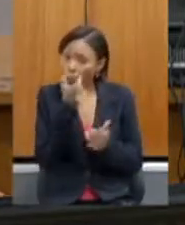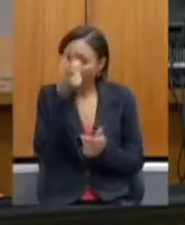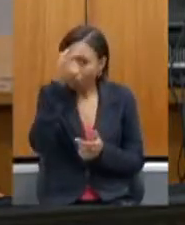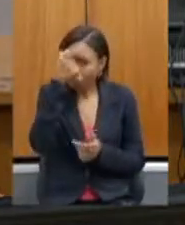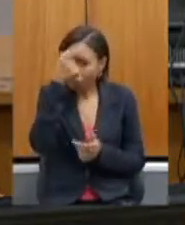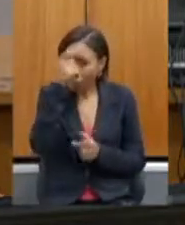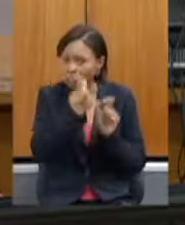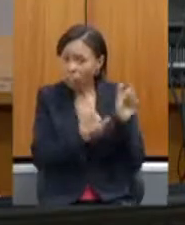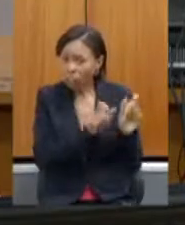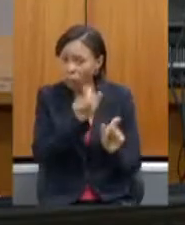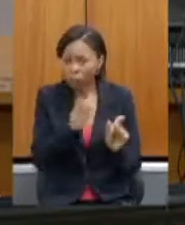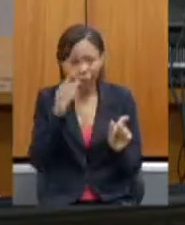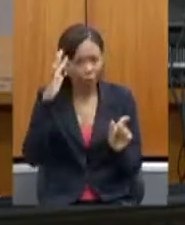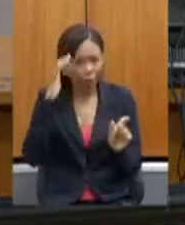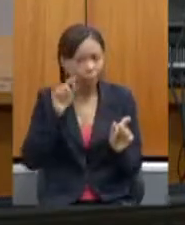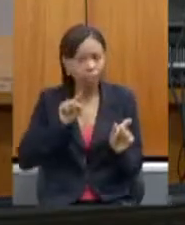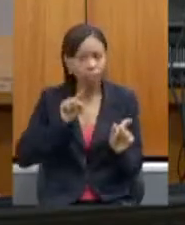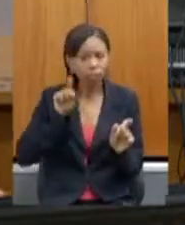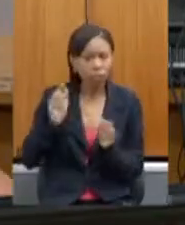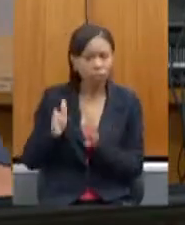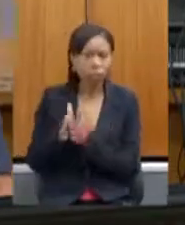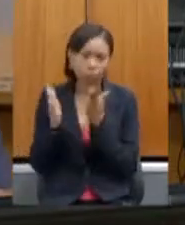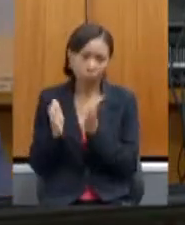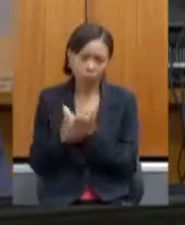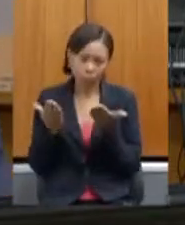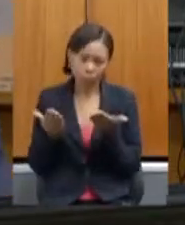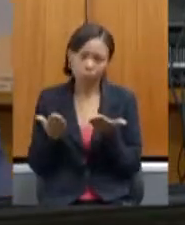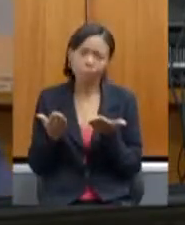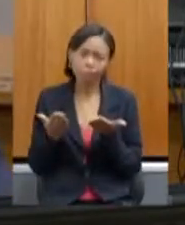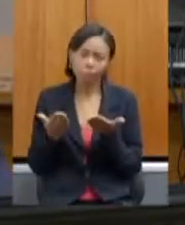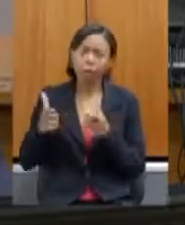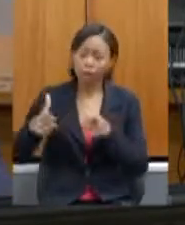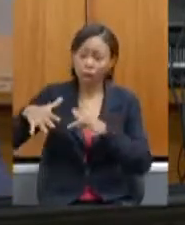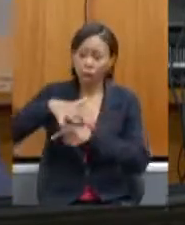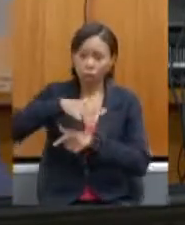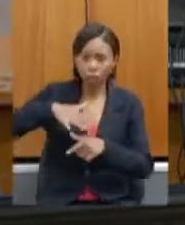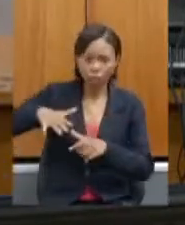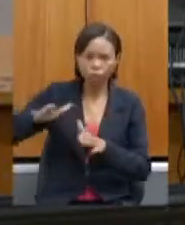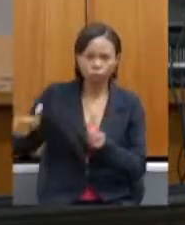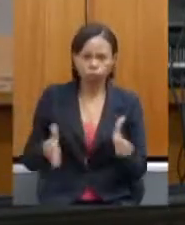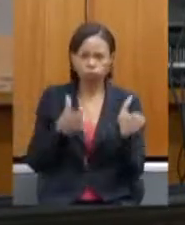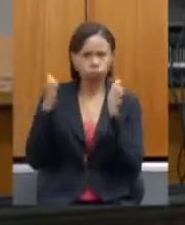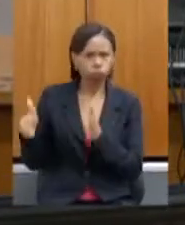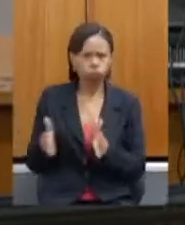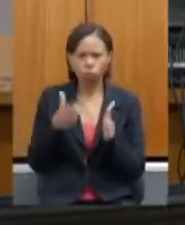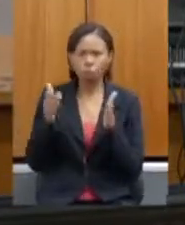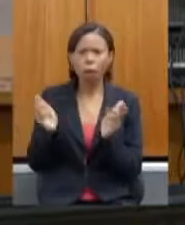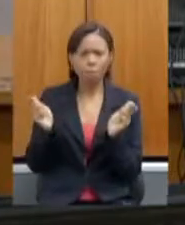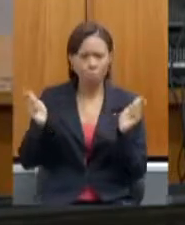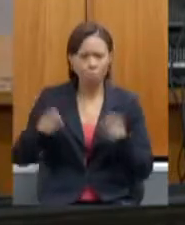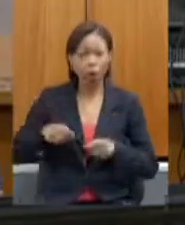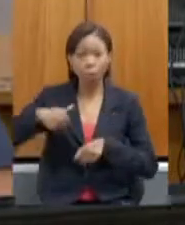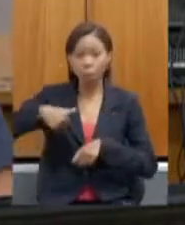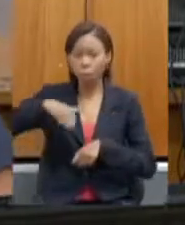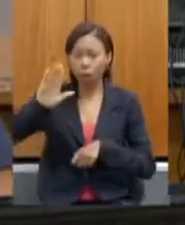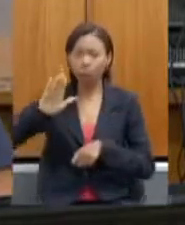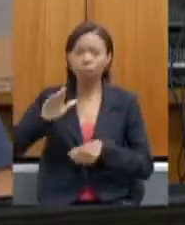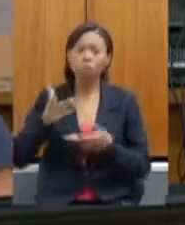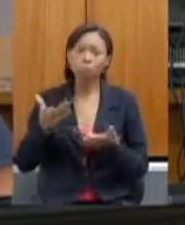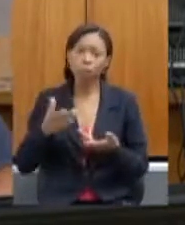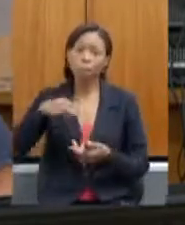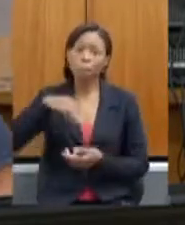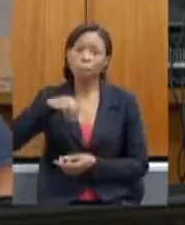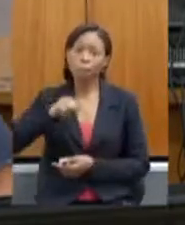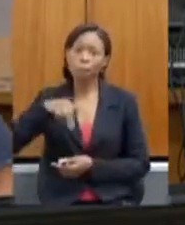produções que têm um potencial, que já produzem e têm potencial de produzir mais ainda. A mandioca e os derivados da